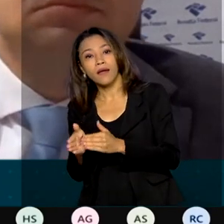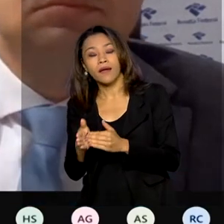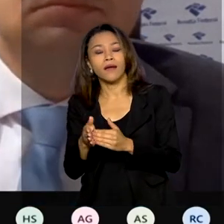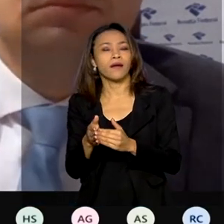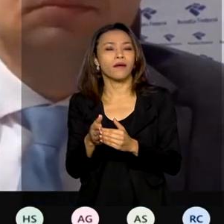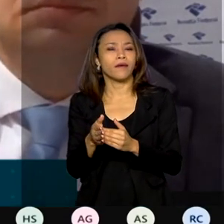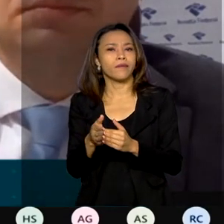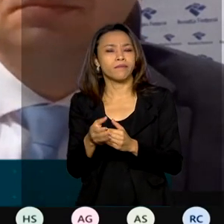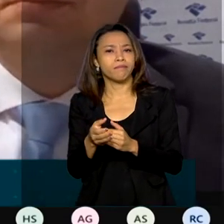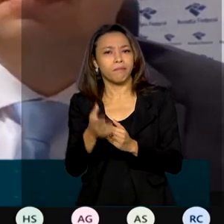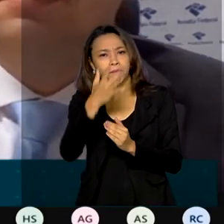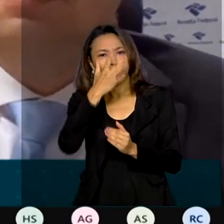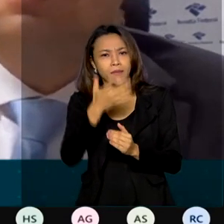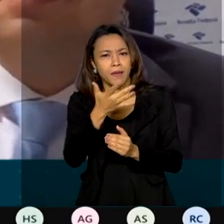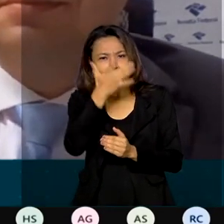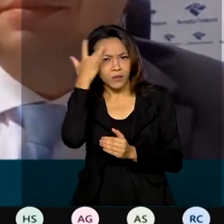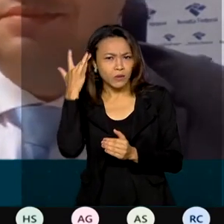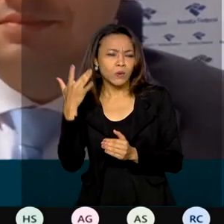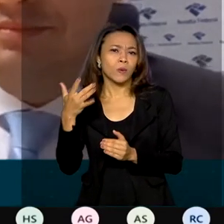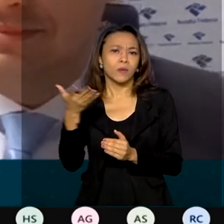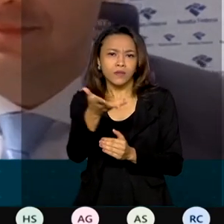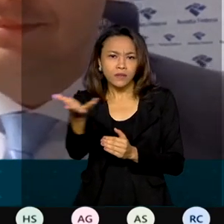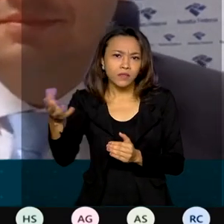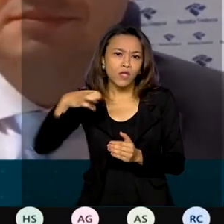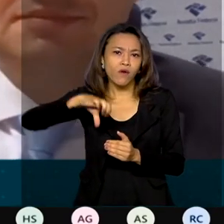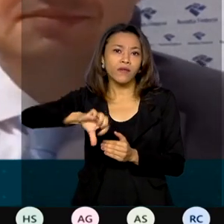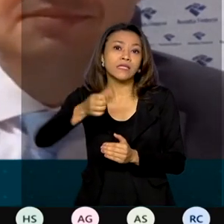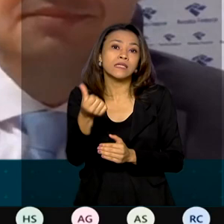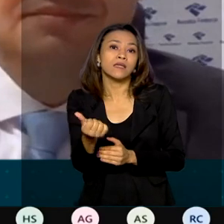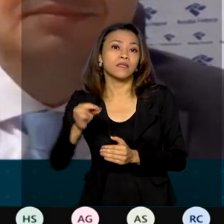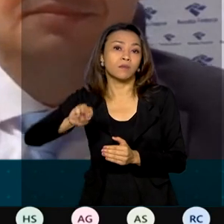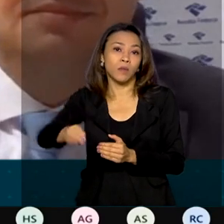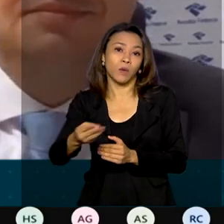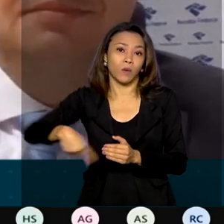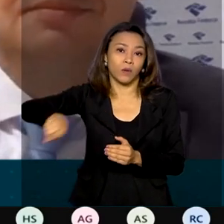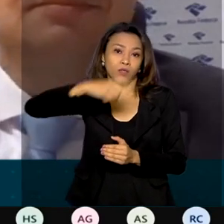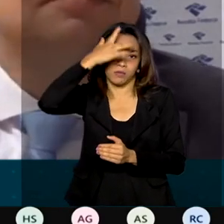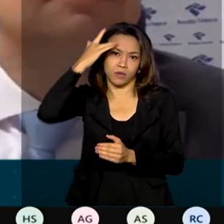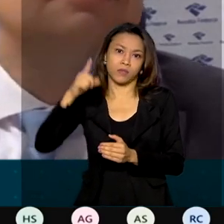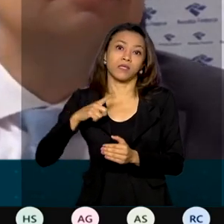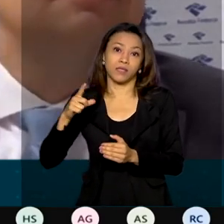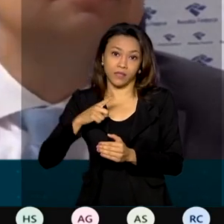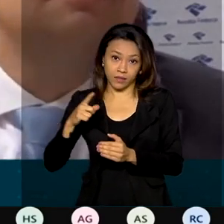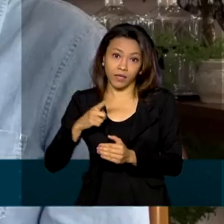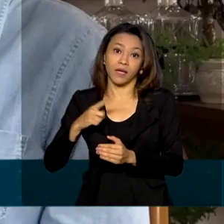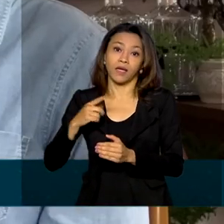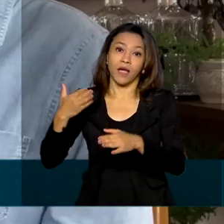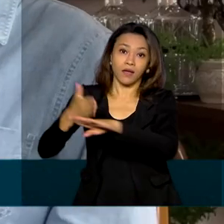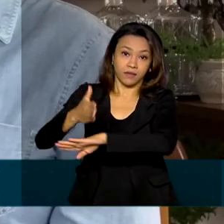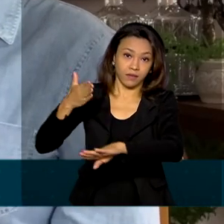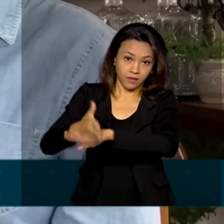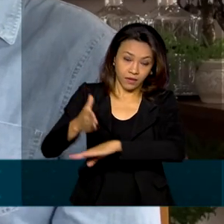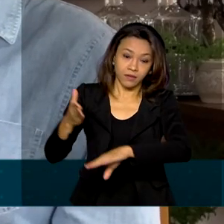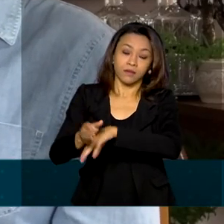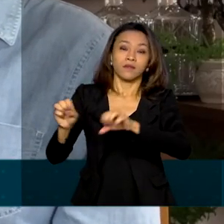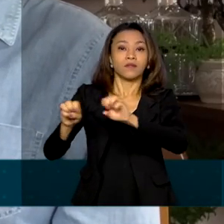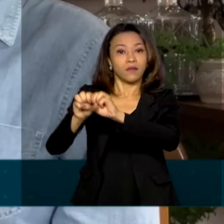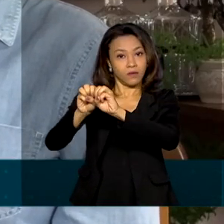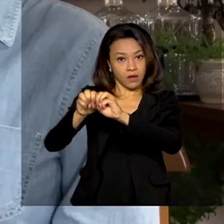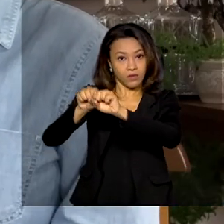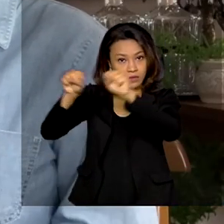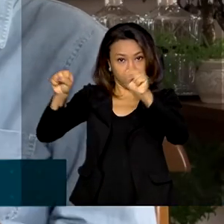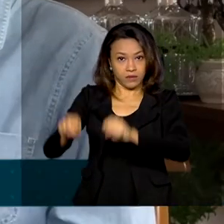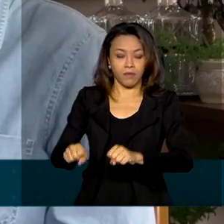população, nem todos são declarantes, mas os 96 milhões de brasileiros que hoje têm conta no gov.br. Para ter acesso, o